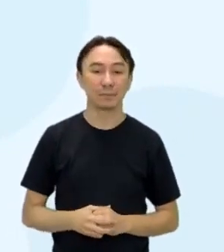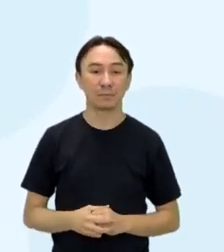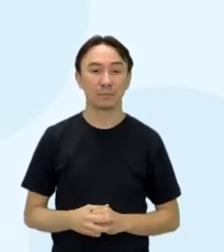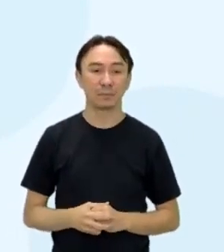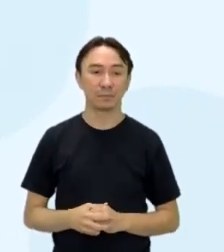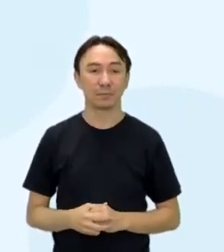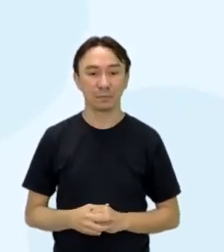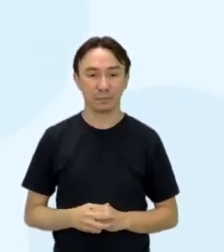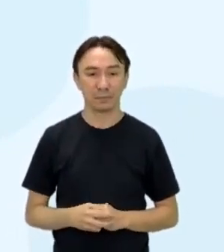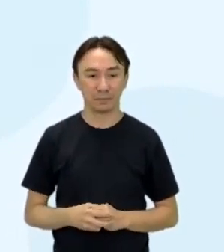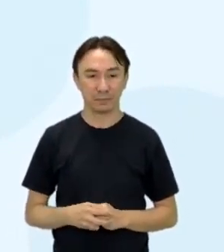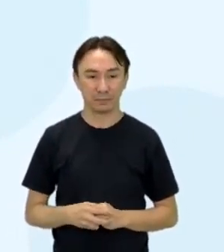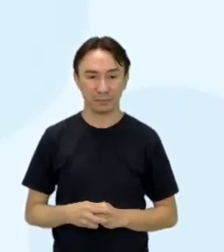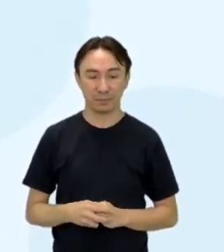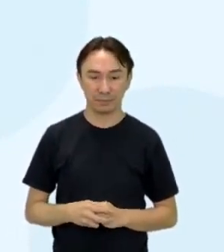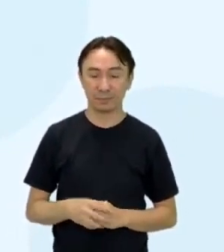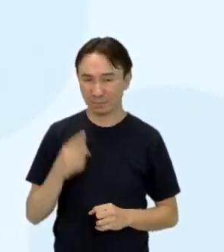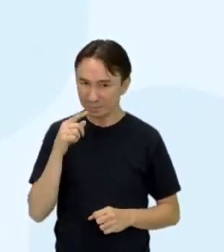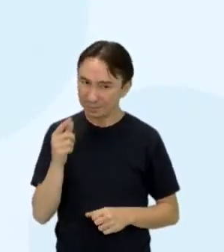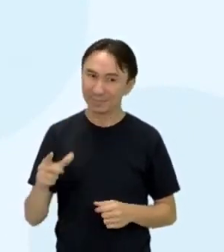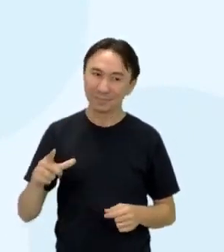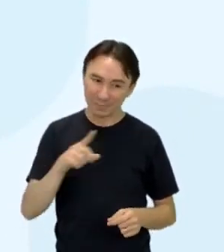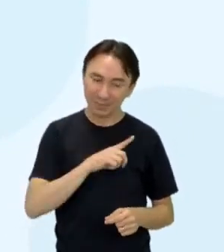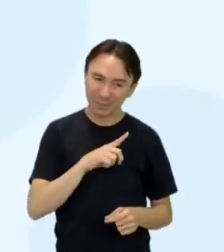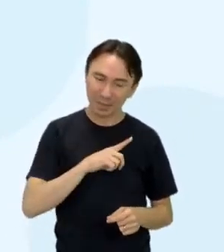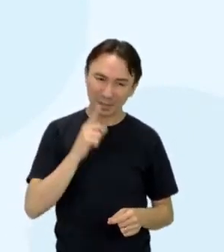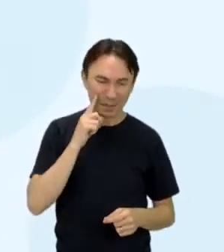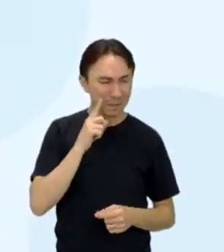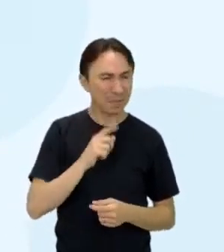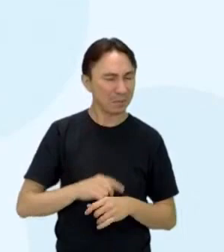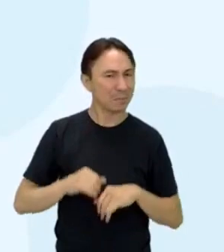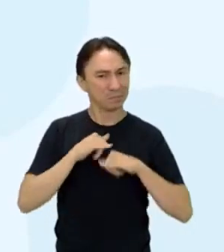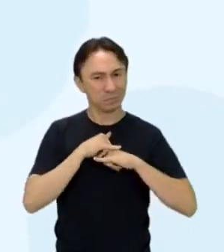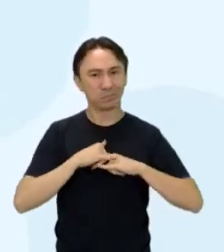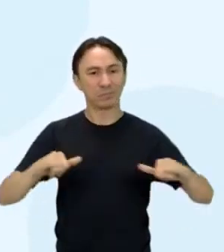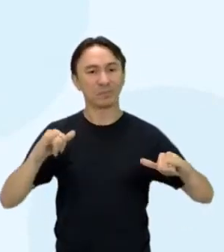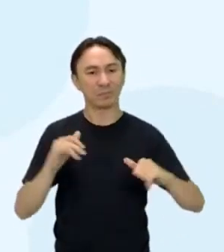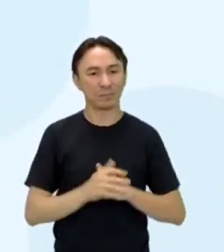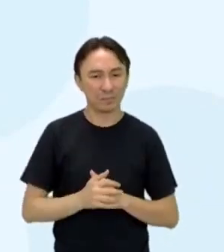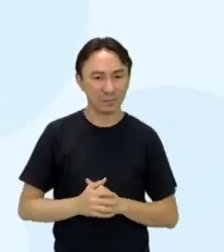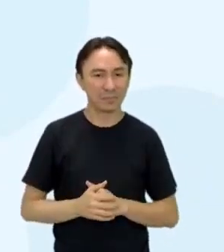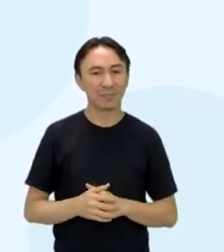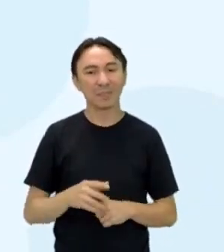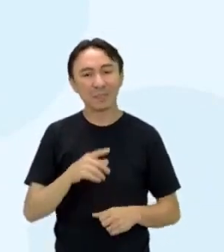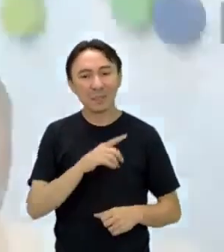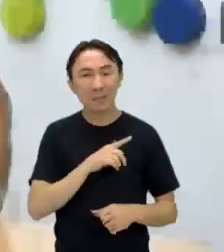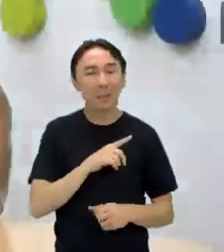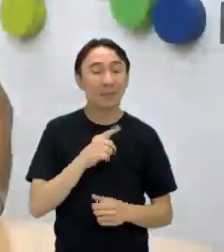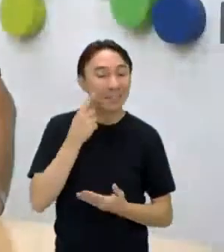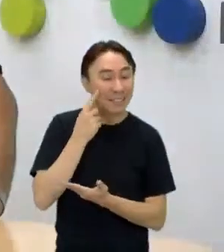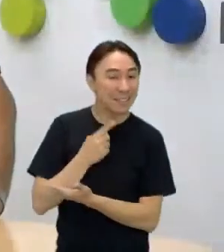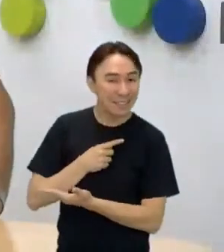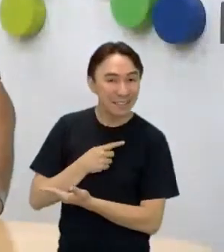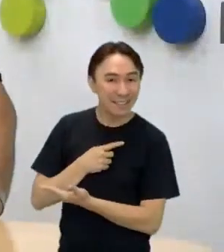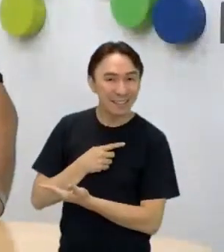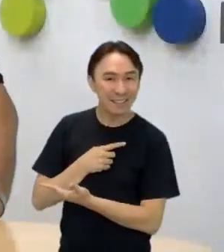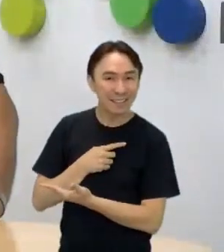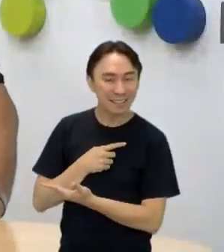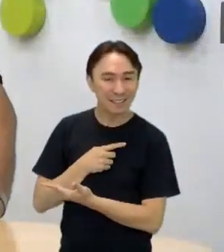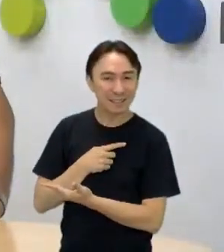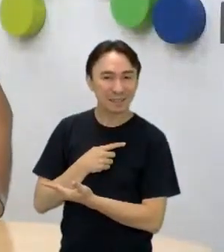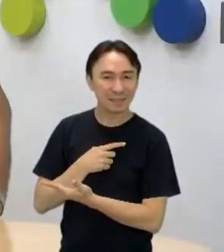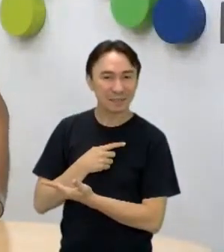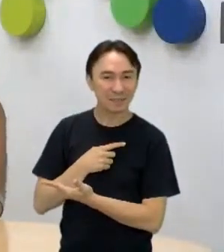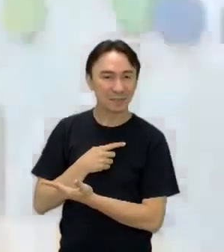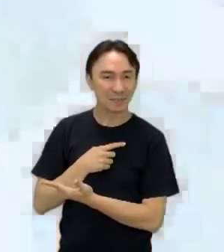Artigo 1, né, do decreto aí que ele determina. Dos encatarroados. Perceba que aí a escrita já está... Deixa eu só